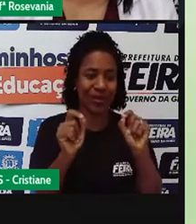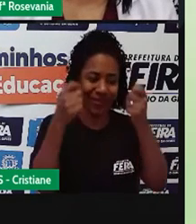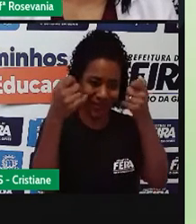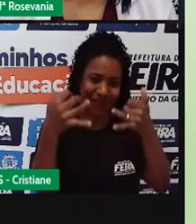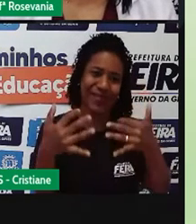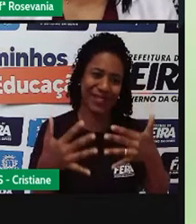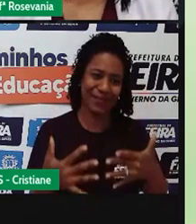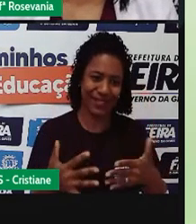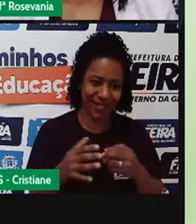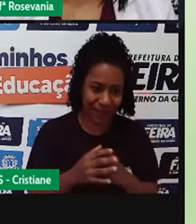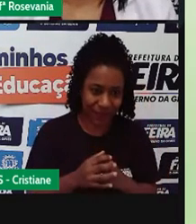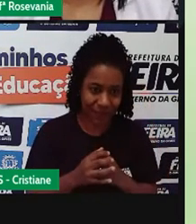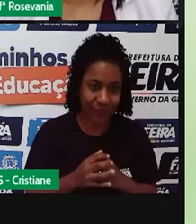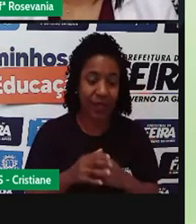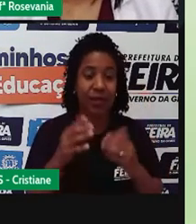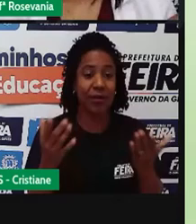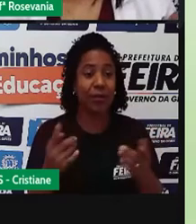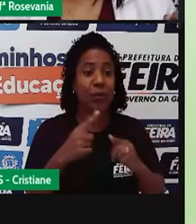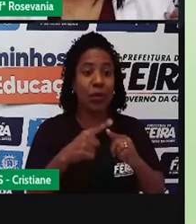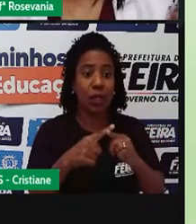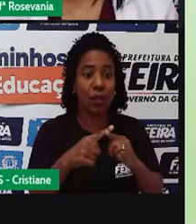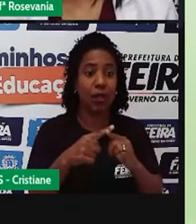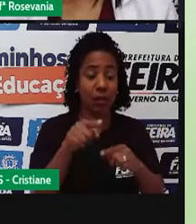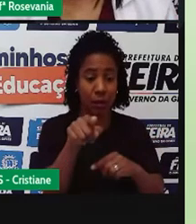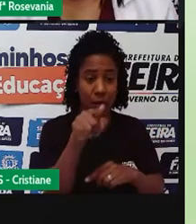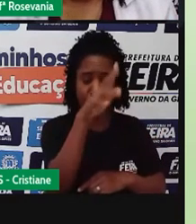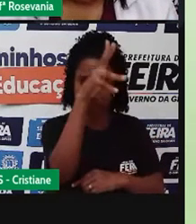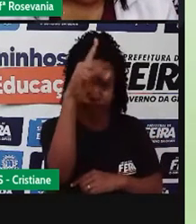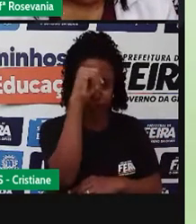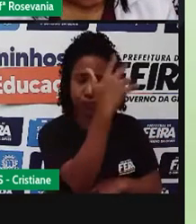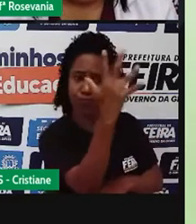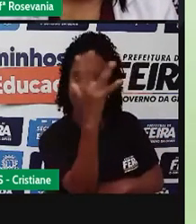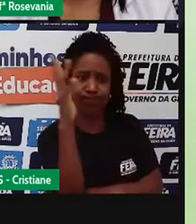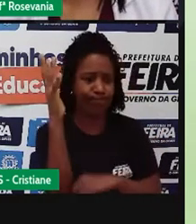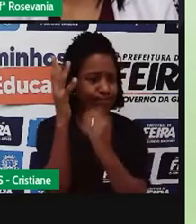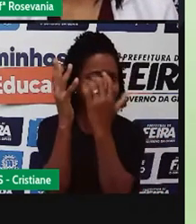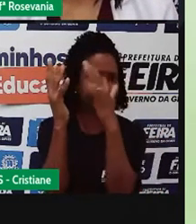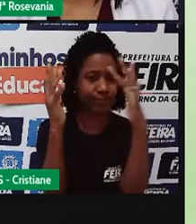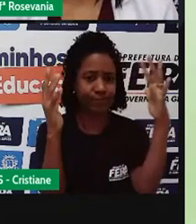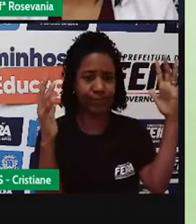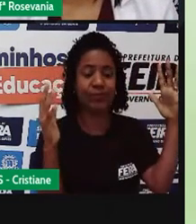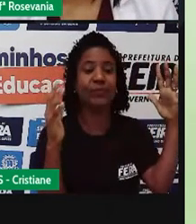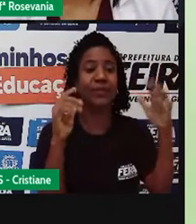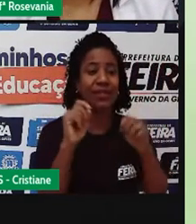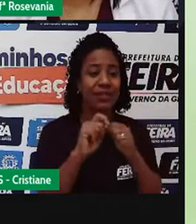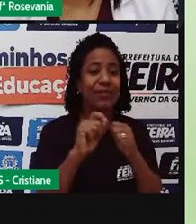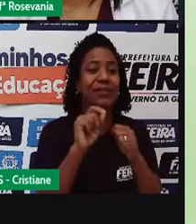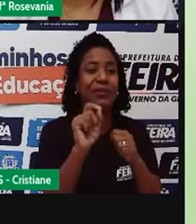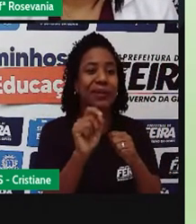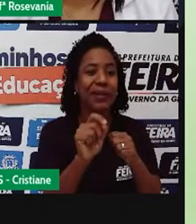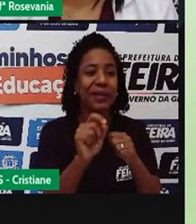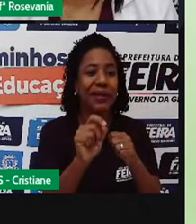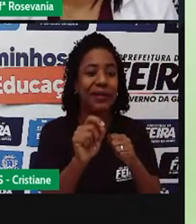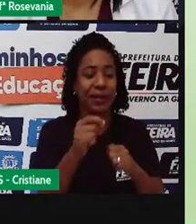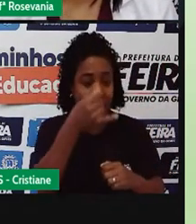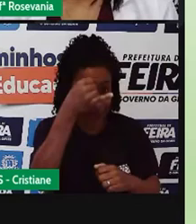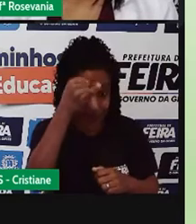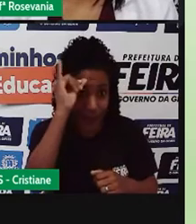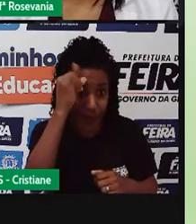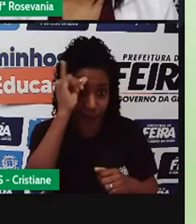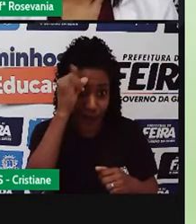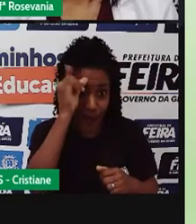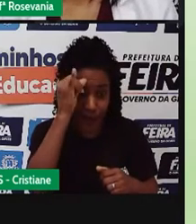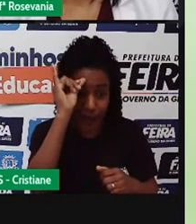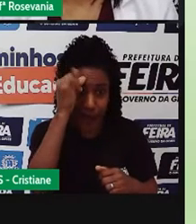desmatamento para a criação de gado, para a agricultura, tem que ser muito repensada nessa região,